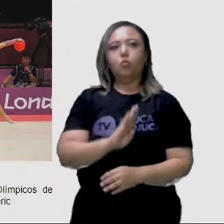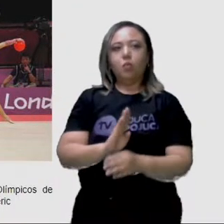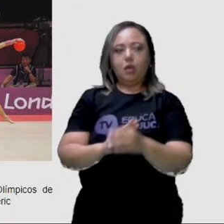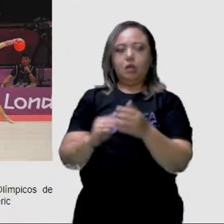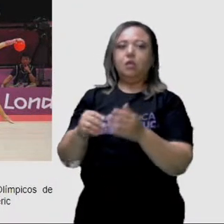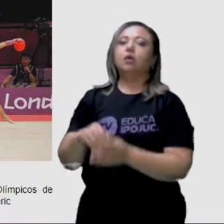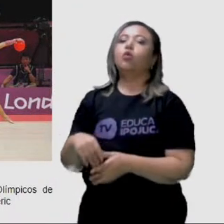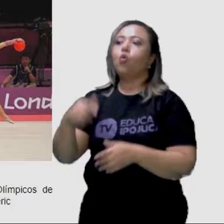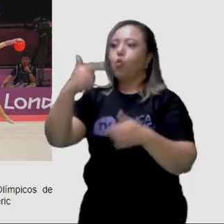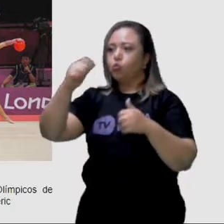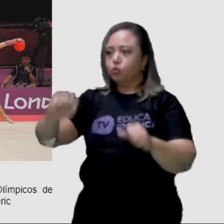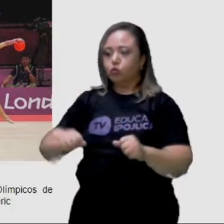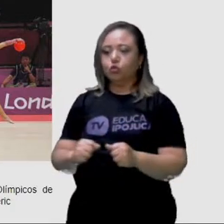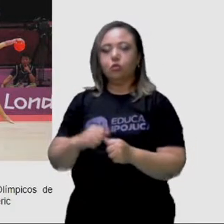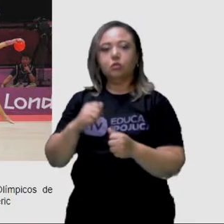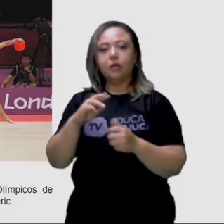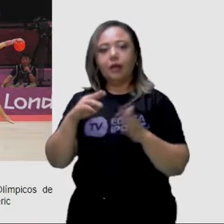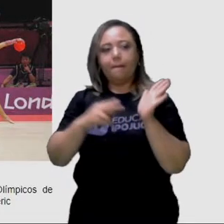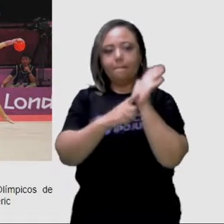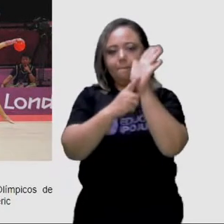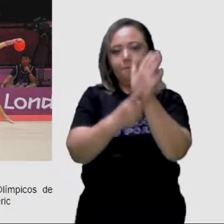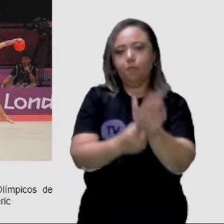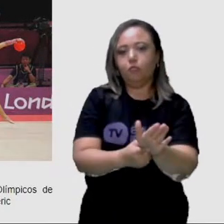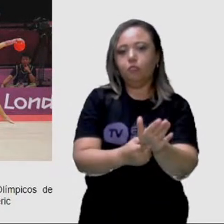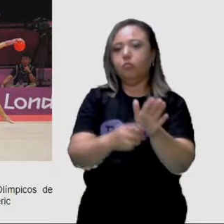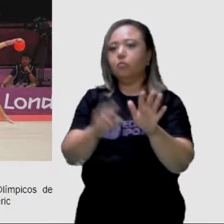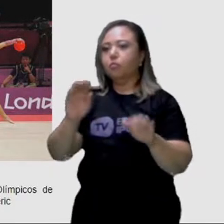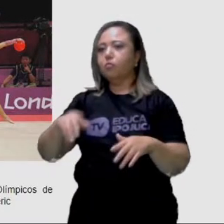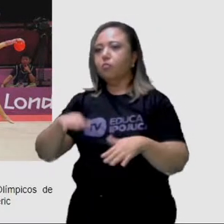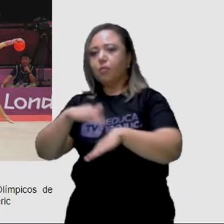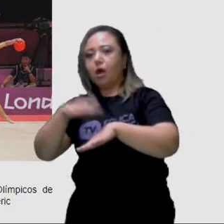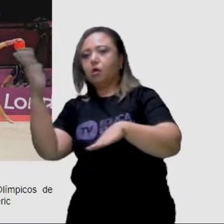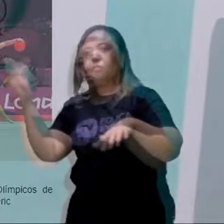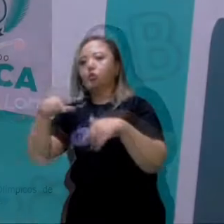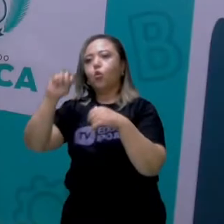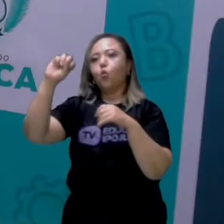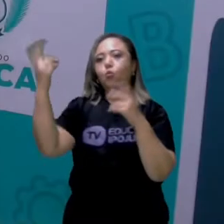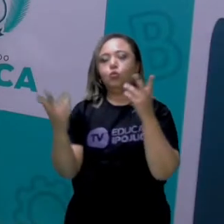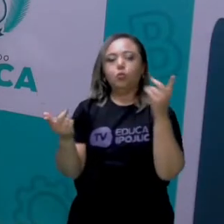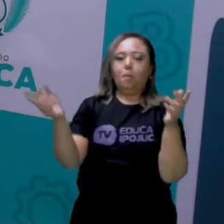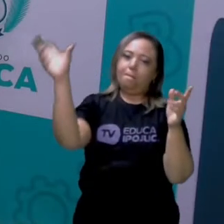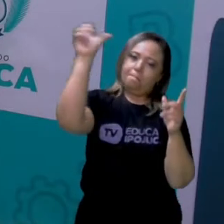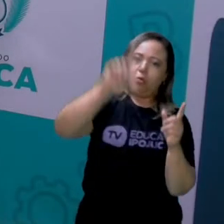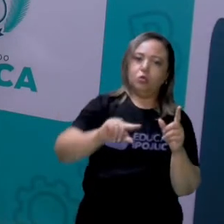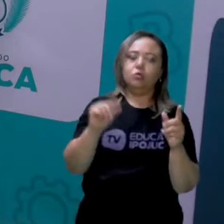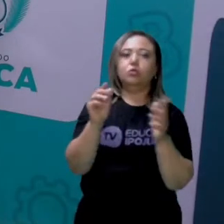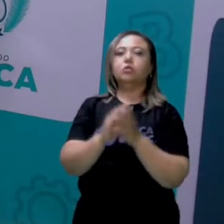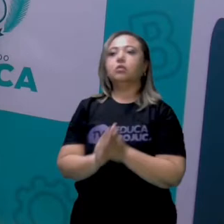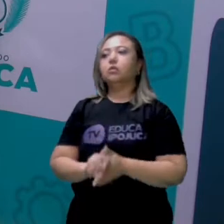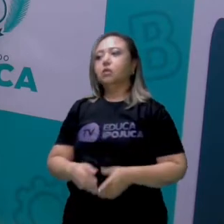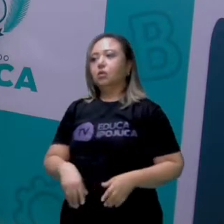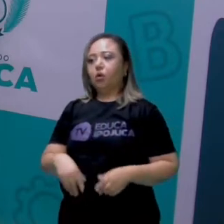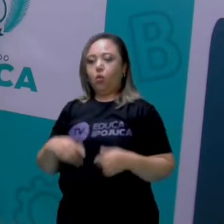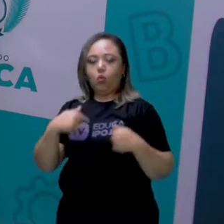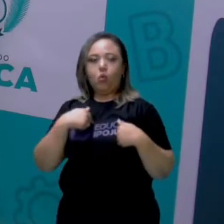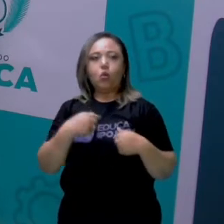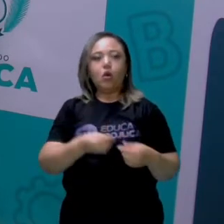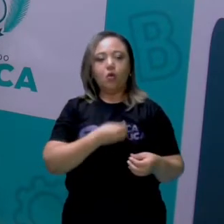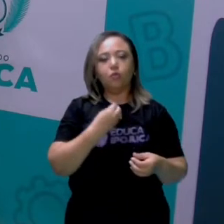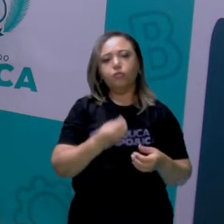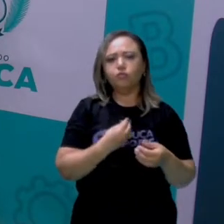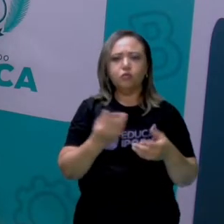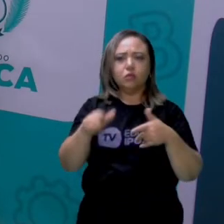intensidade, outras vezes com menos intensidade, depende do momento que a gente está vivendo e das